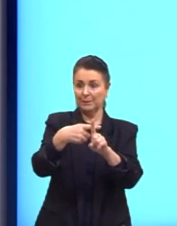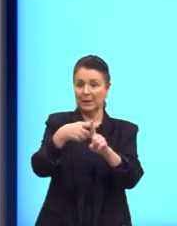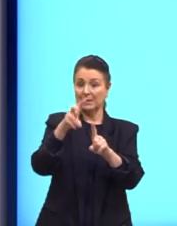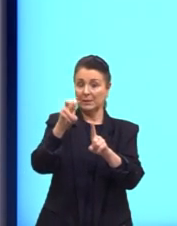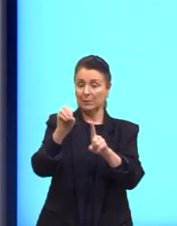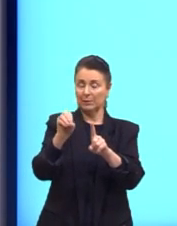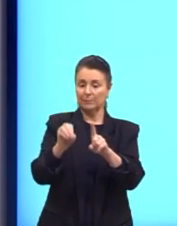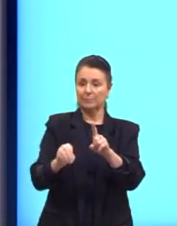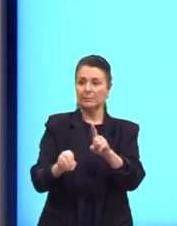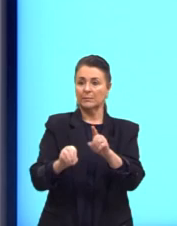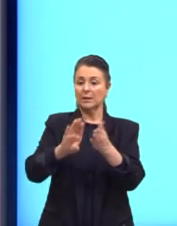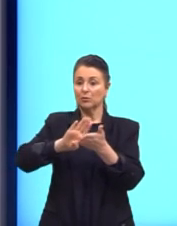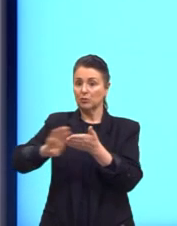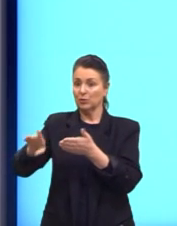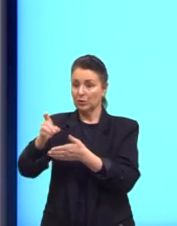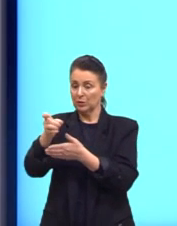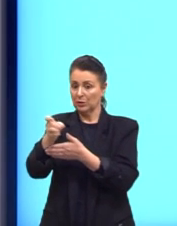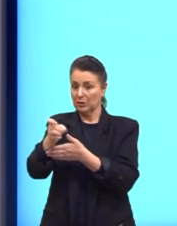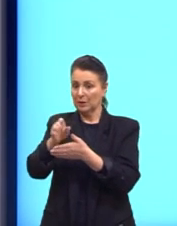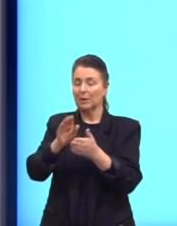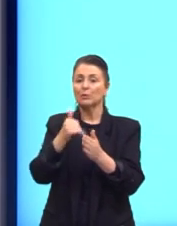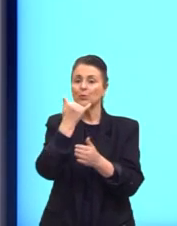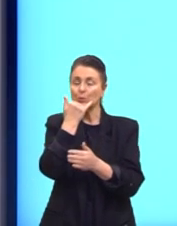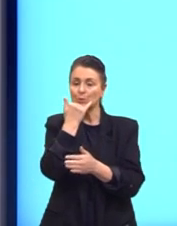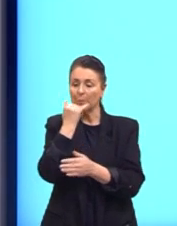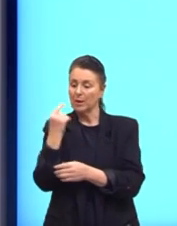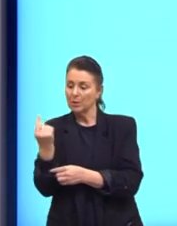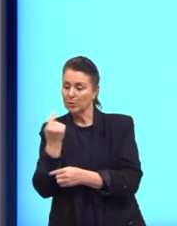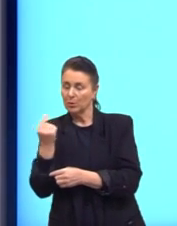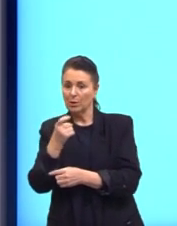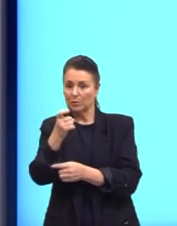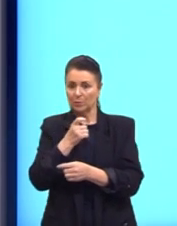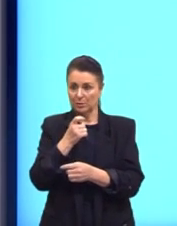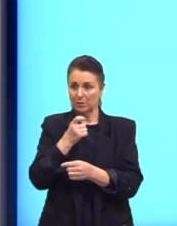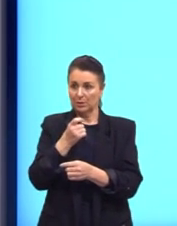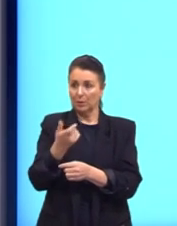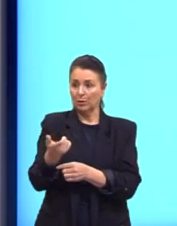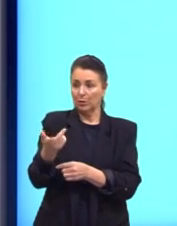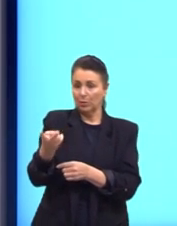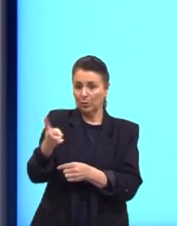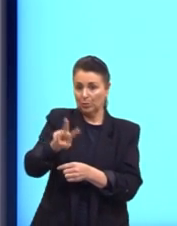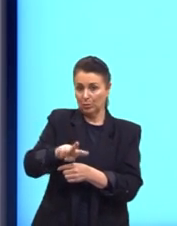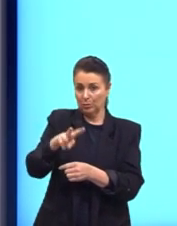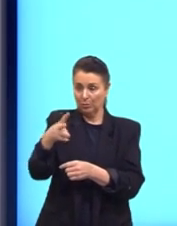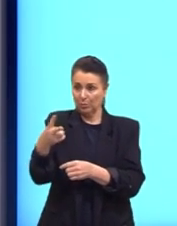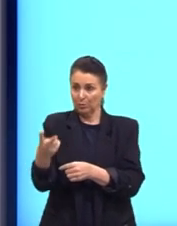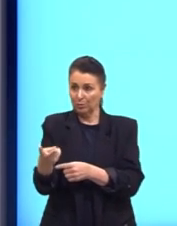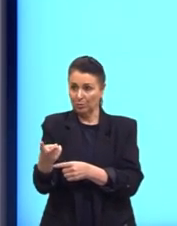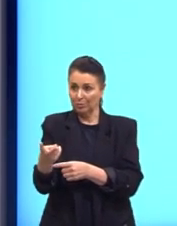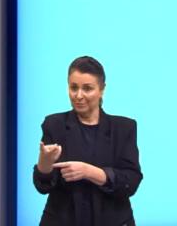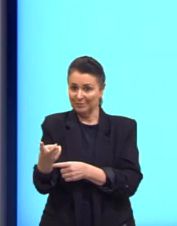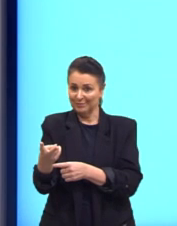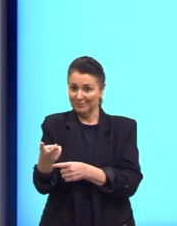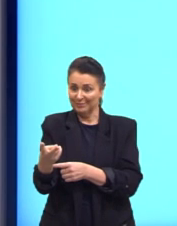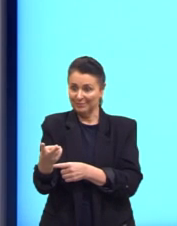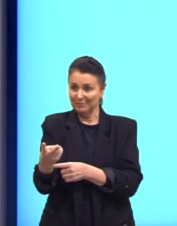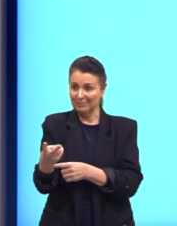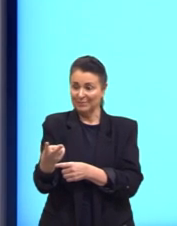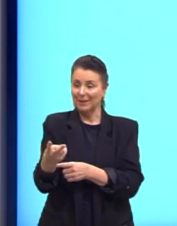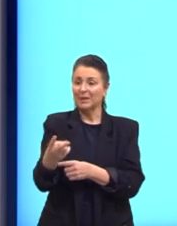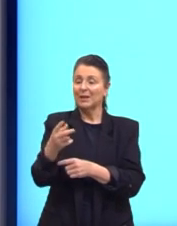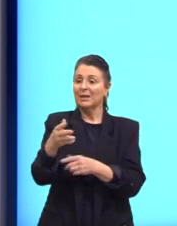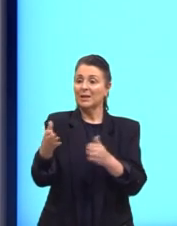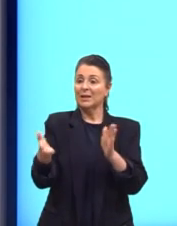Então, o 50 estava antes da igualdade, nós passamos lá para o segundo membro da igualdade. E aqui, então,